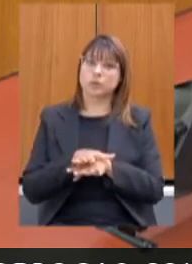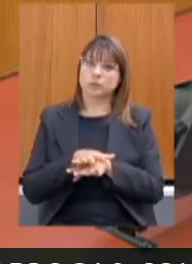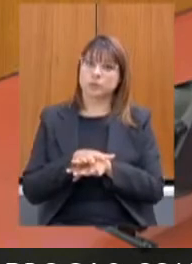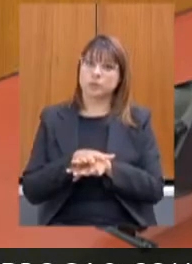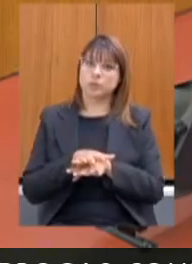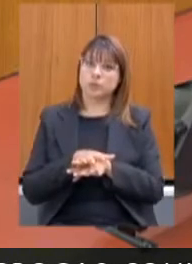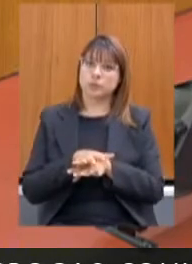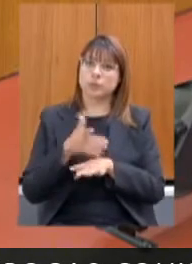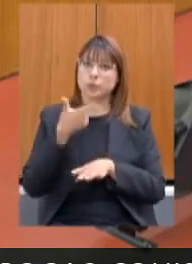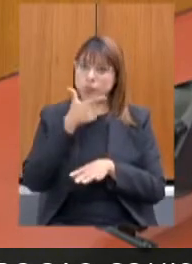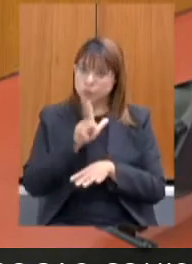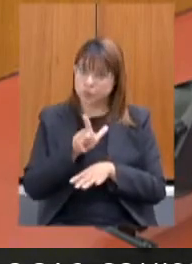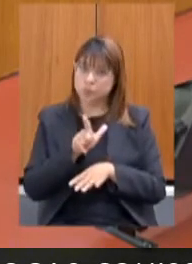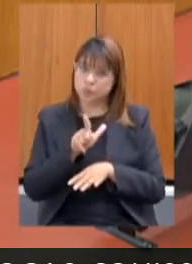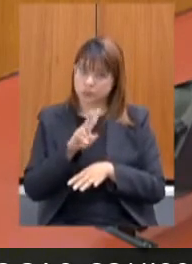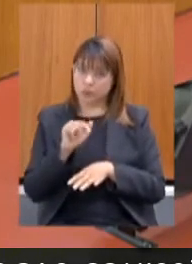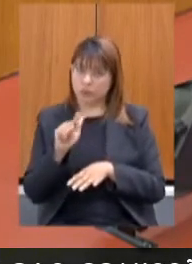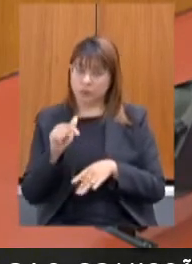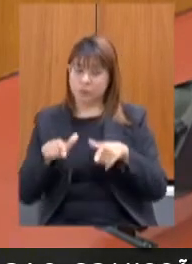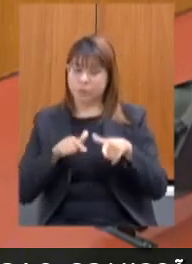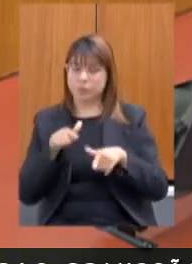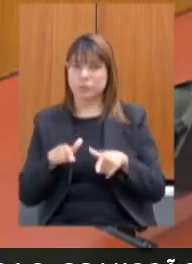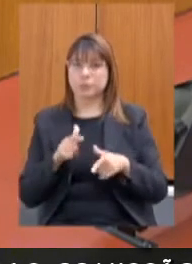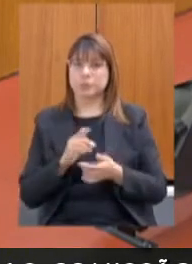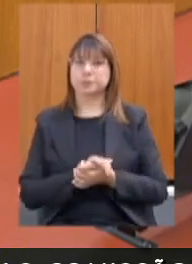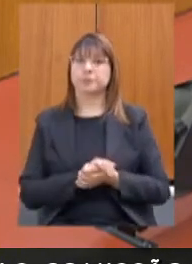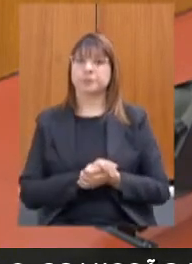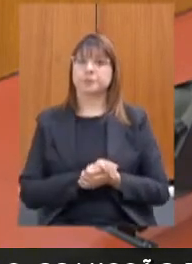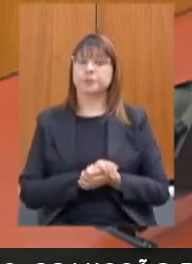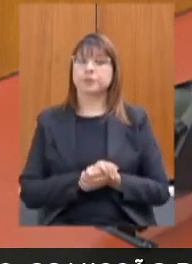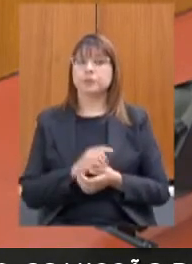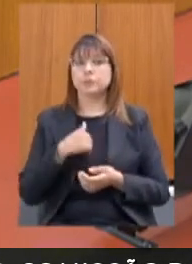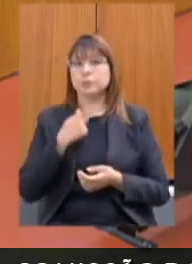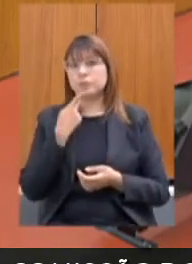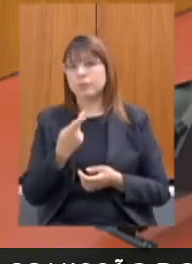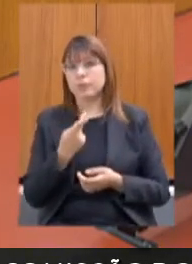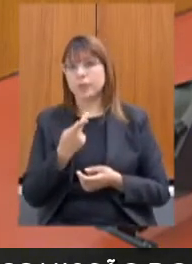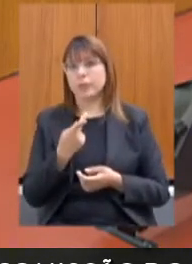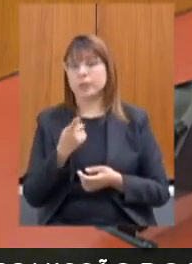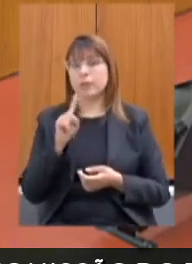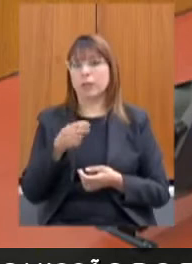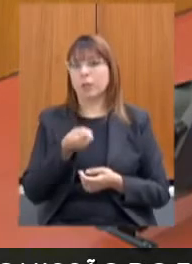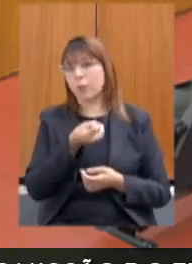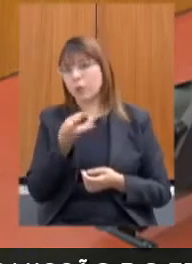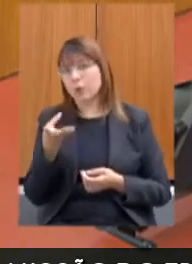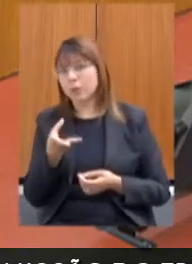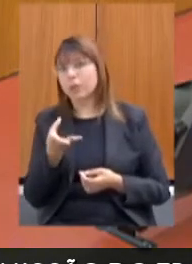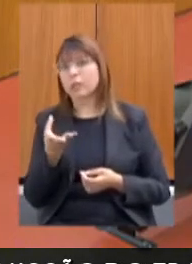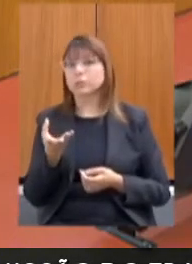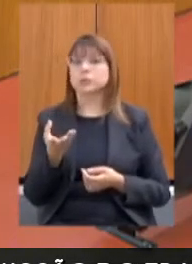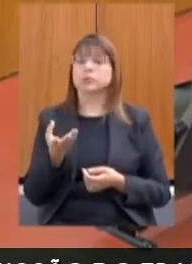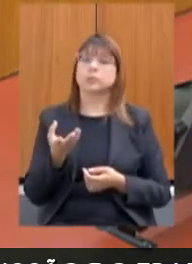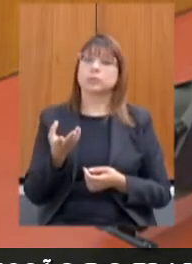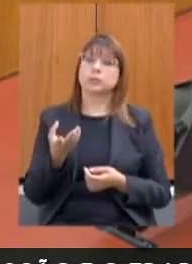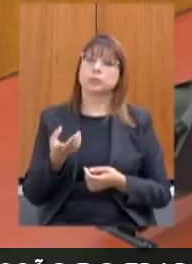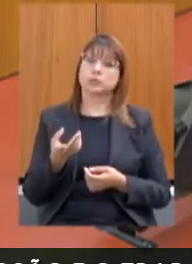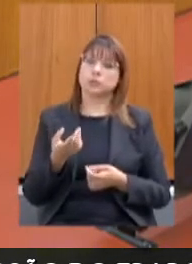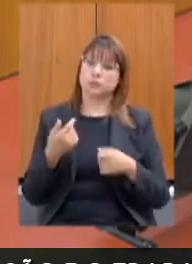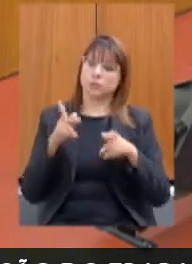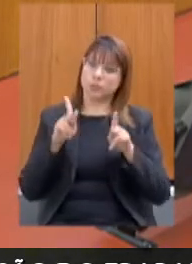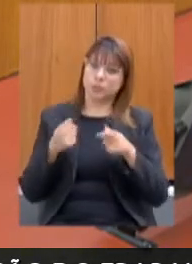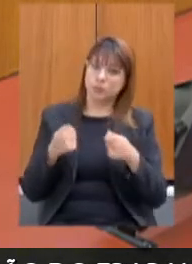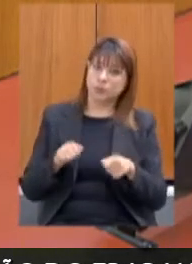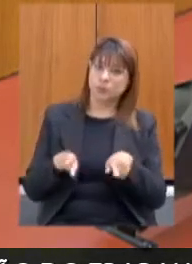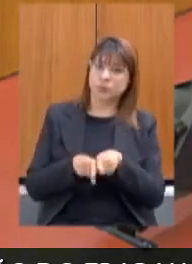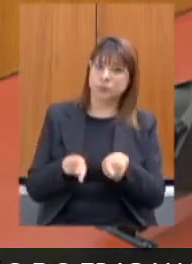a serem empregadas nessas empresas. Quando eu falo dessa mapa de demanda, de oferta e demanda, isso para nós é muito